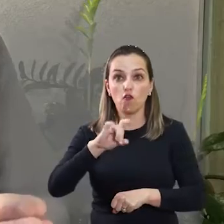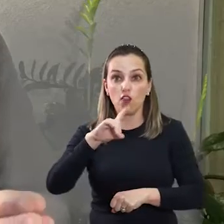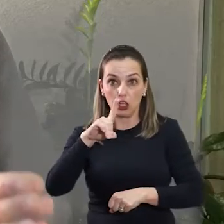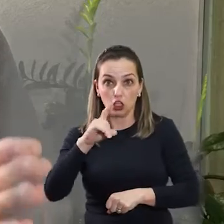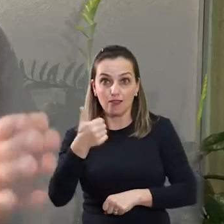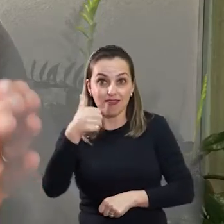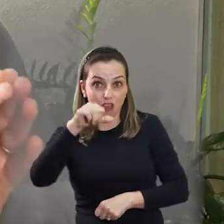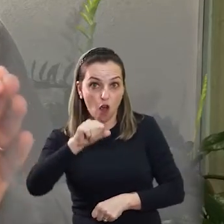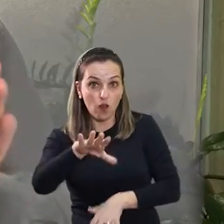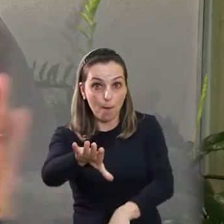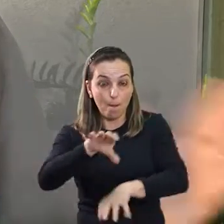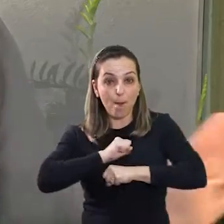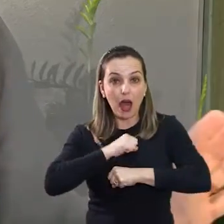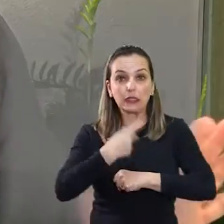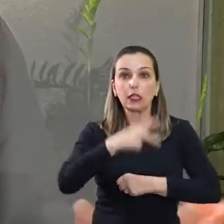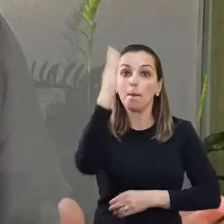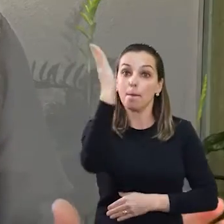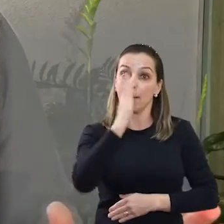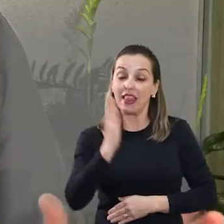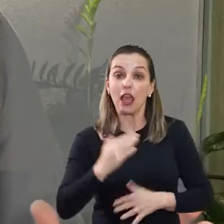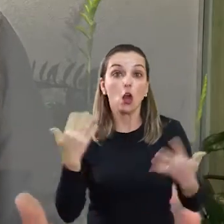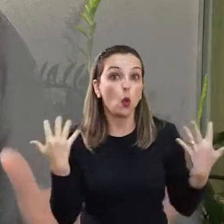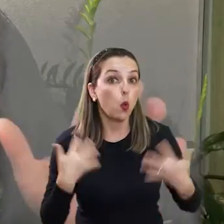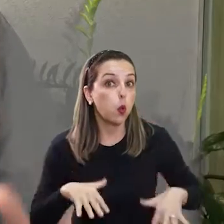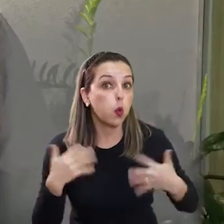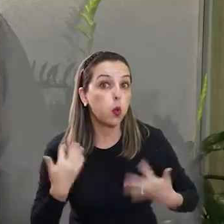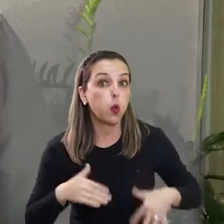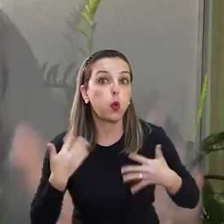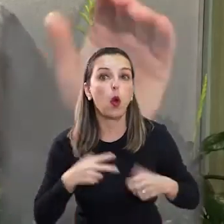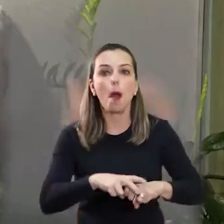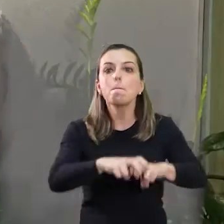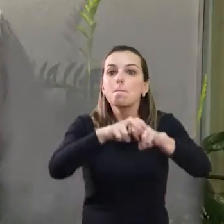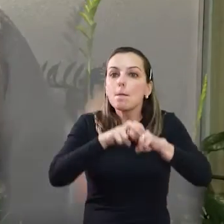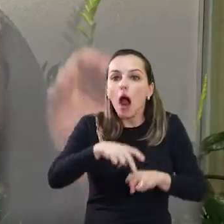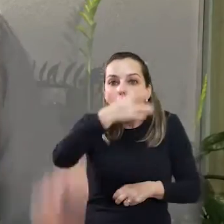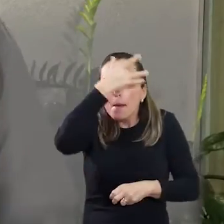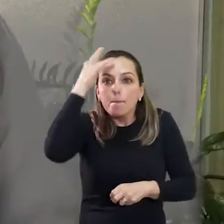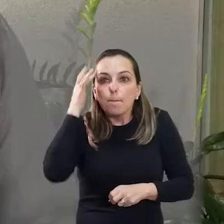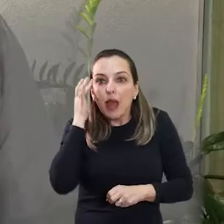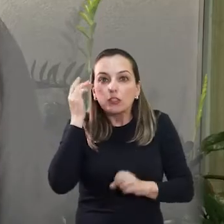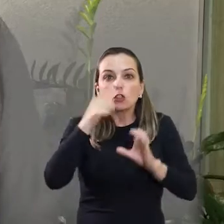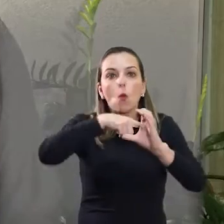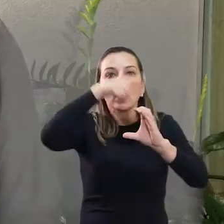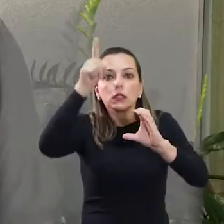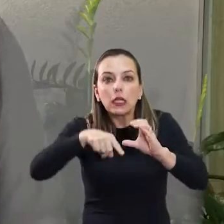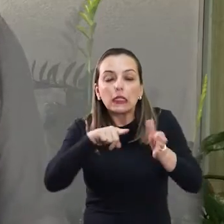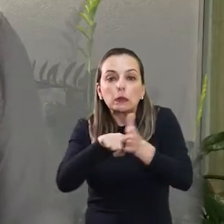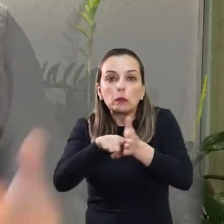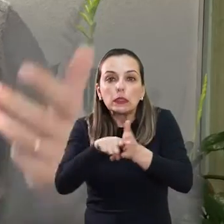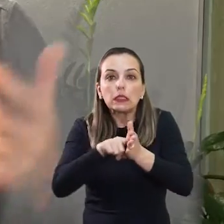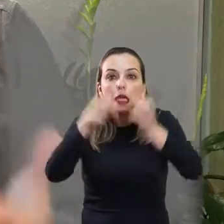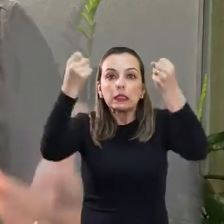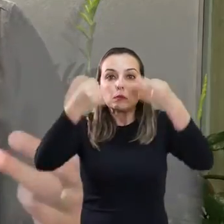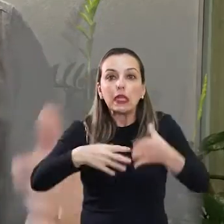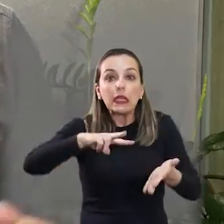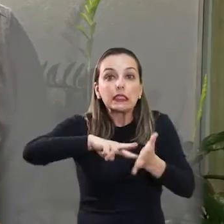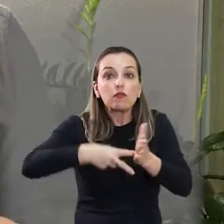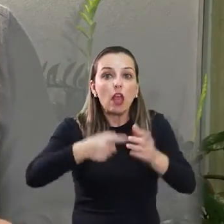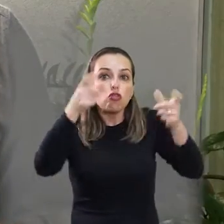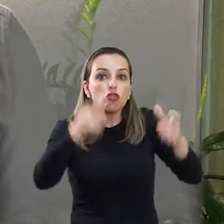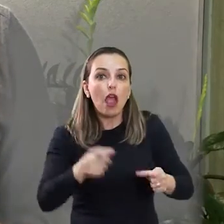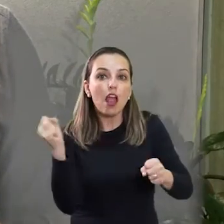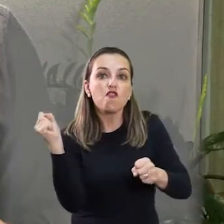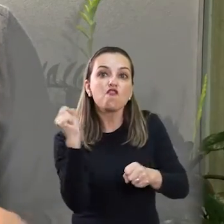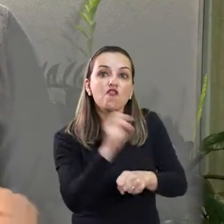-2, transformou o nosso país naquilo que cientistas descrevem como um celeiro de novas variantes. Quanto mais o